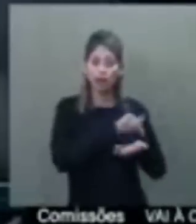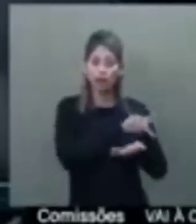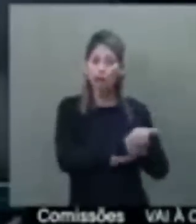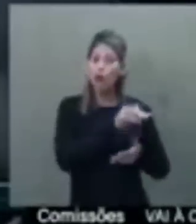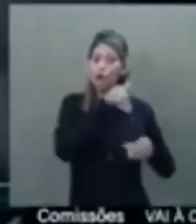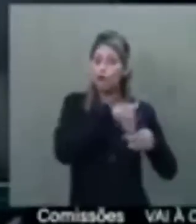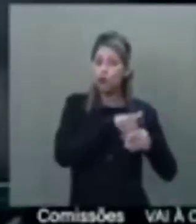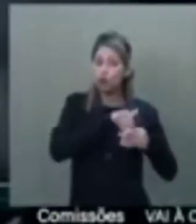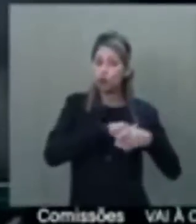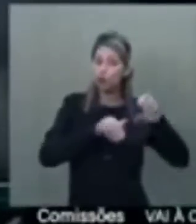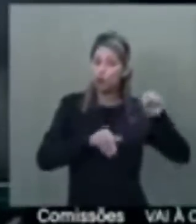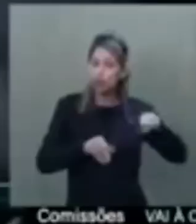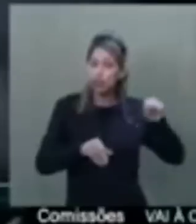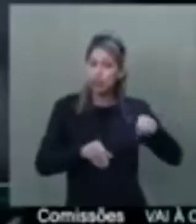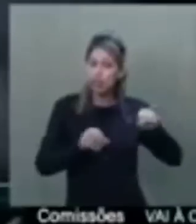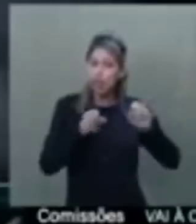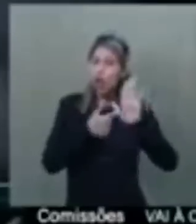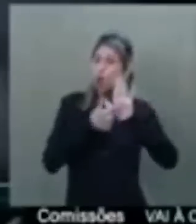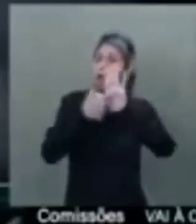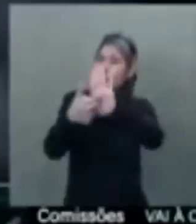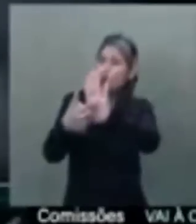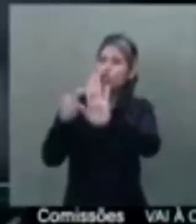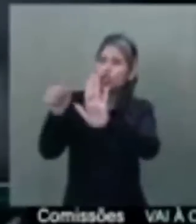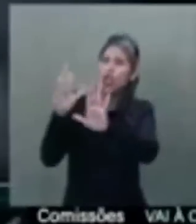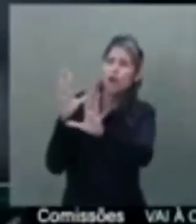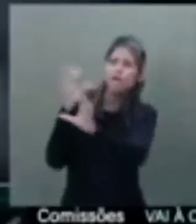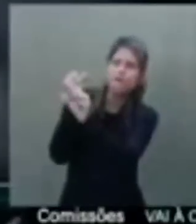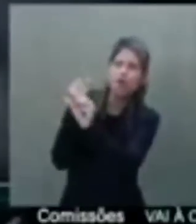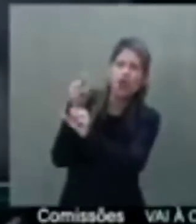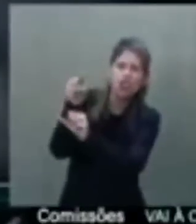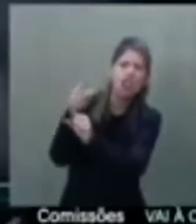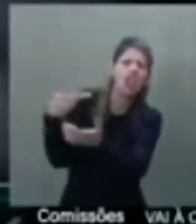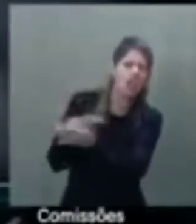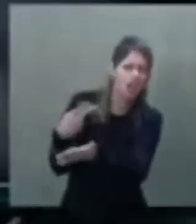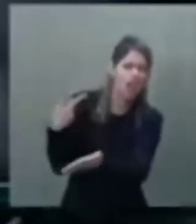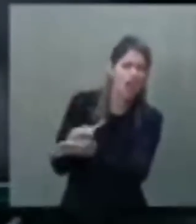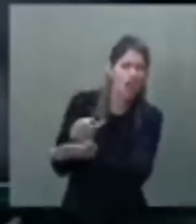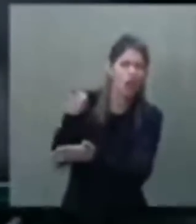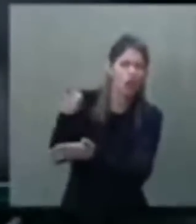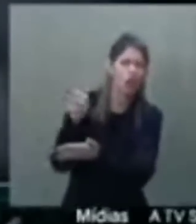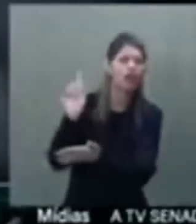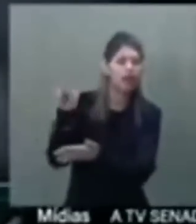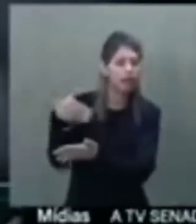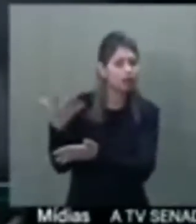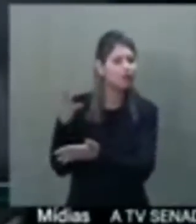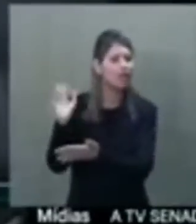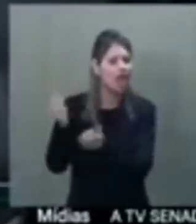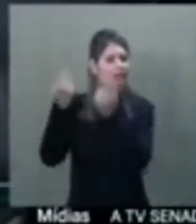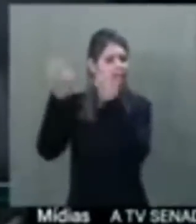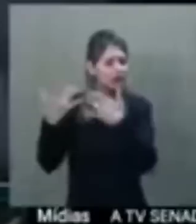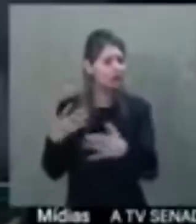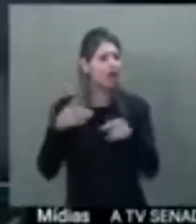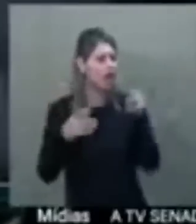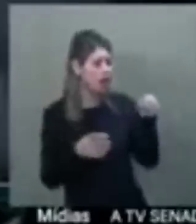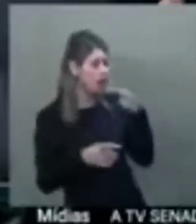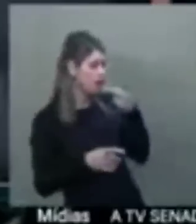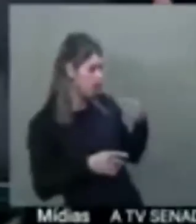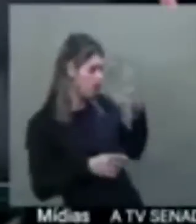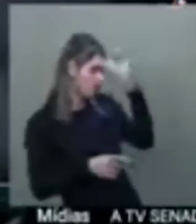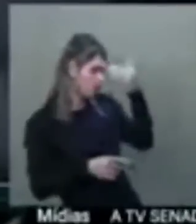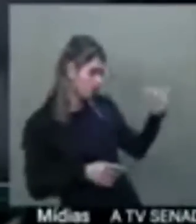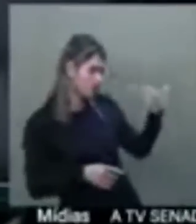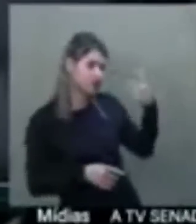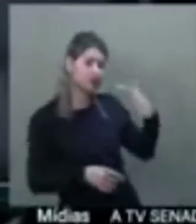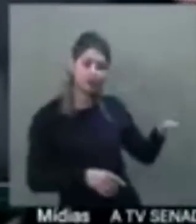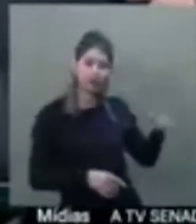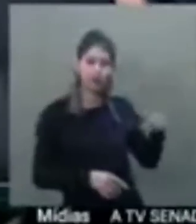senador Luiz Carlos Reins. Foi apontado no painel o voto não, houve um erro evidentemente e já esclarecido pelo senador Luiz Carlos Reins. Portanto, com esse esclarecimento do